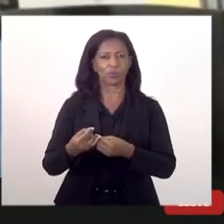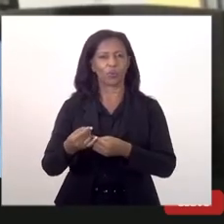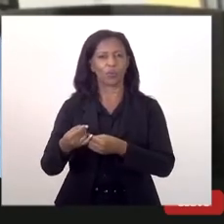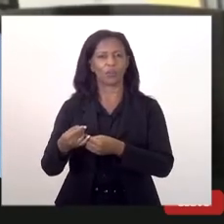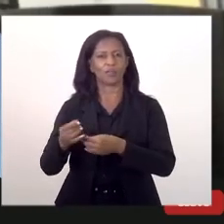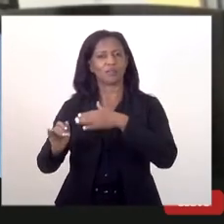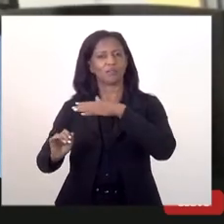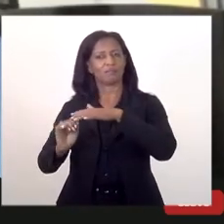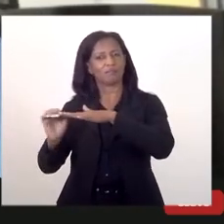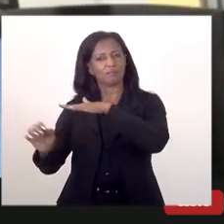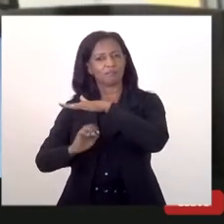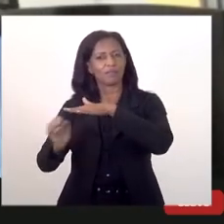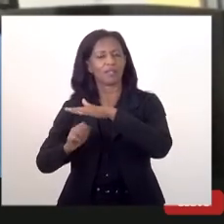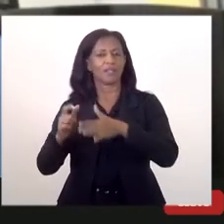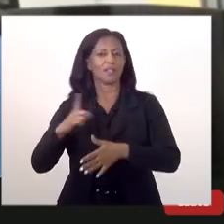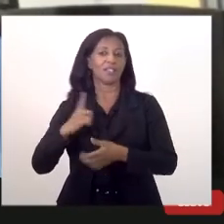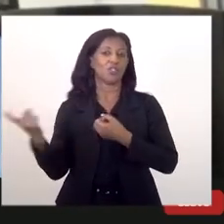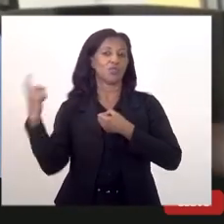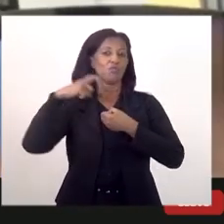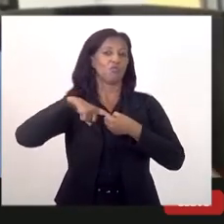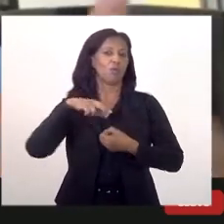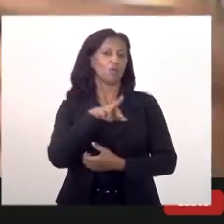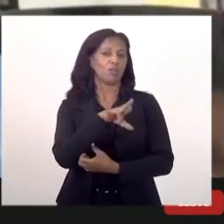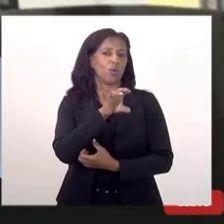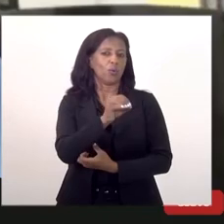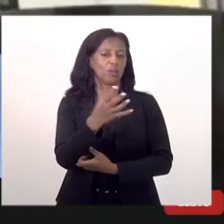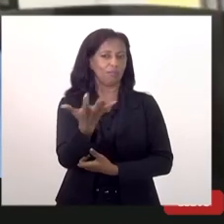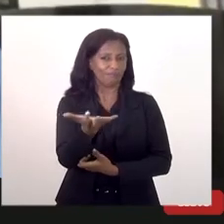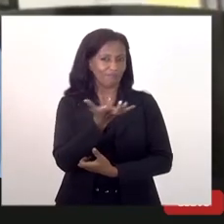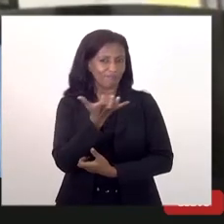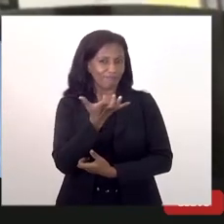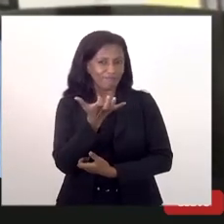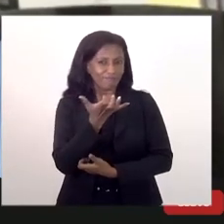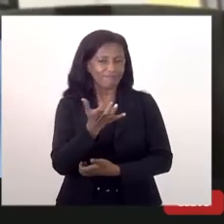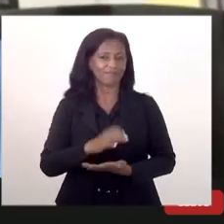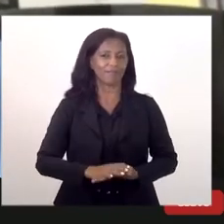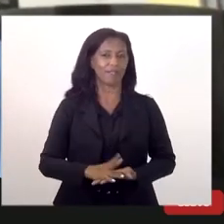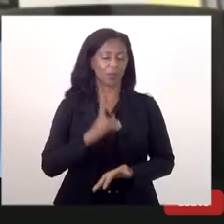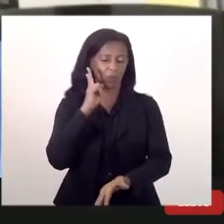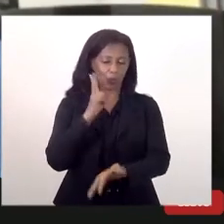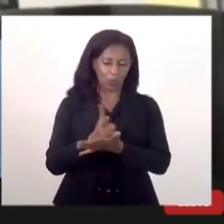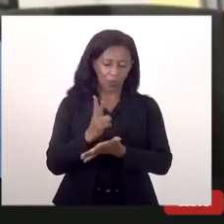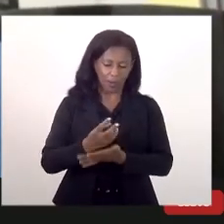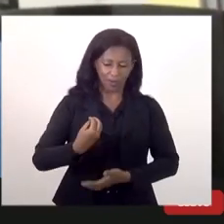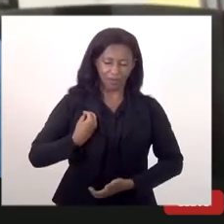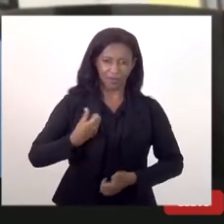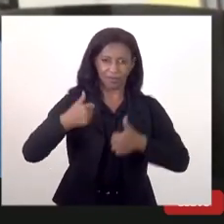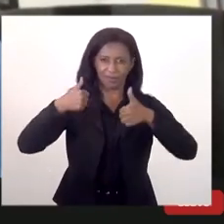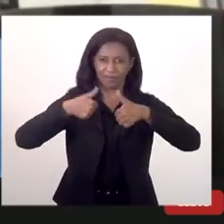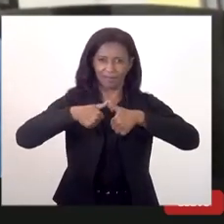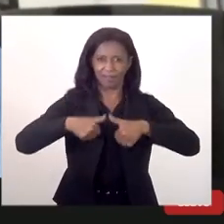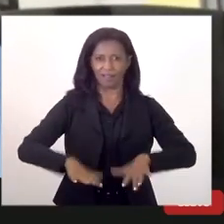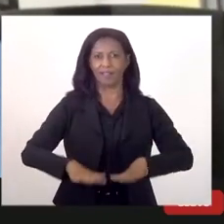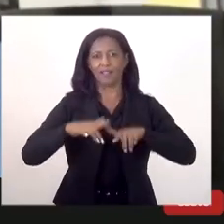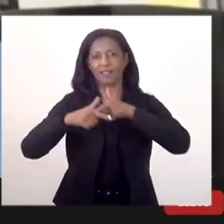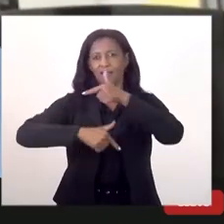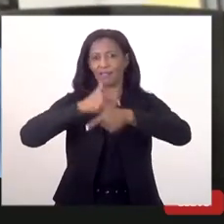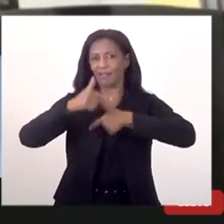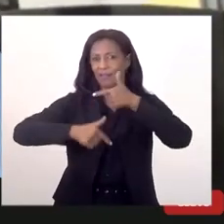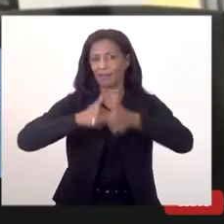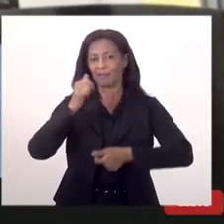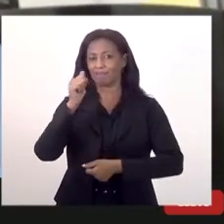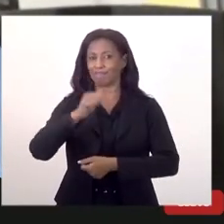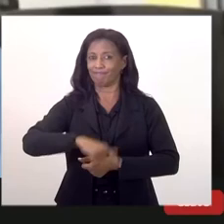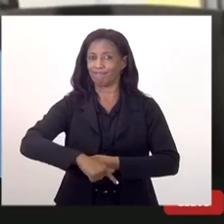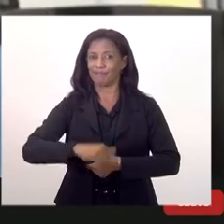que é ter de volta o Rio de Janeiro que a gente quer para continuar aqui vivendo aqui trabalhando aqui e sendo feliz